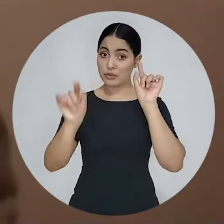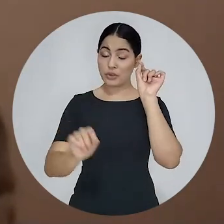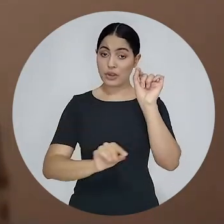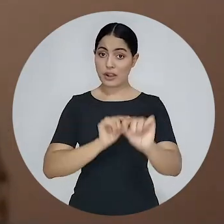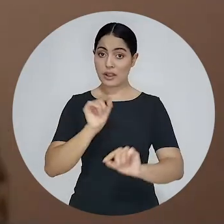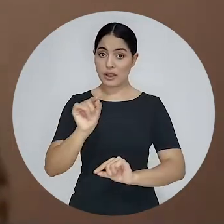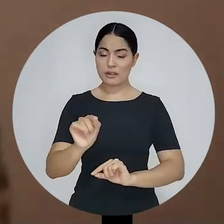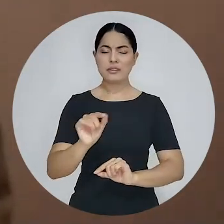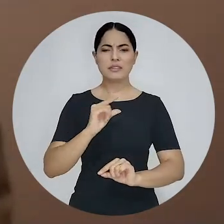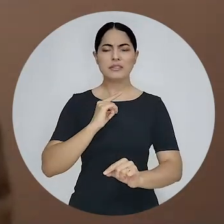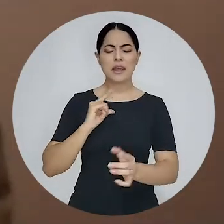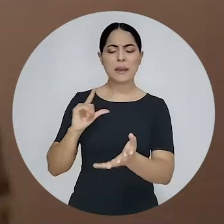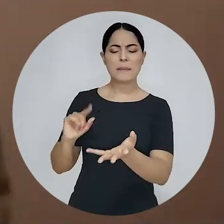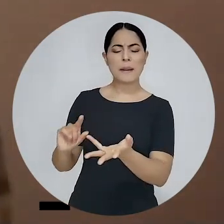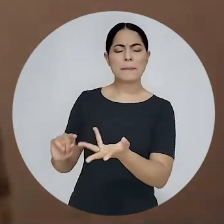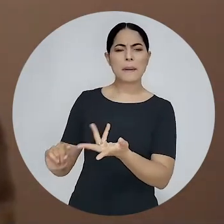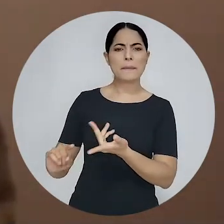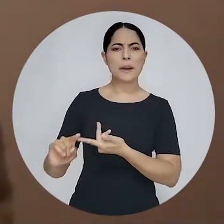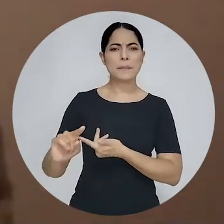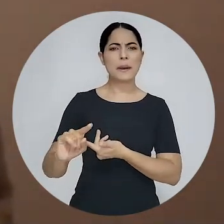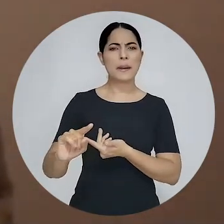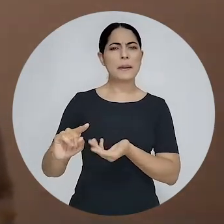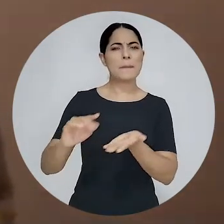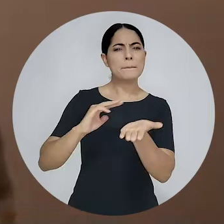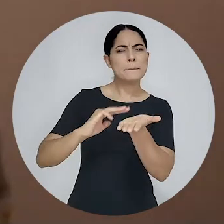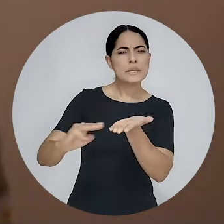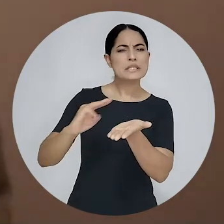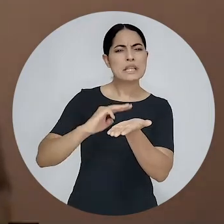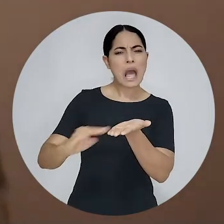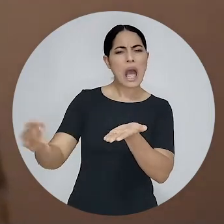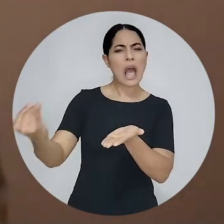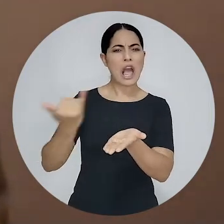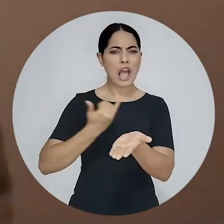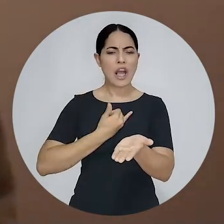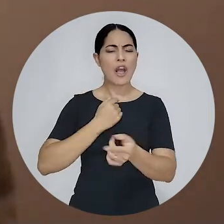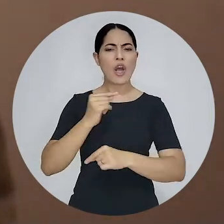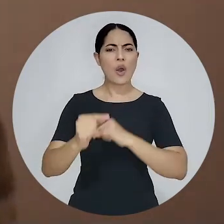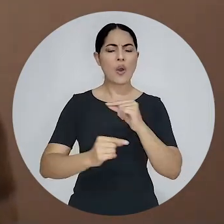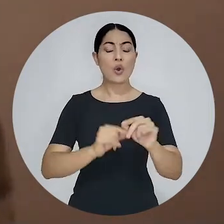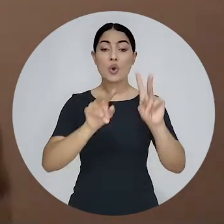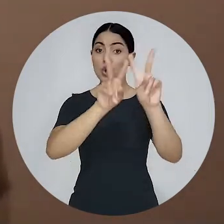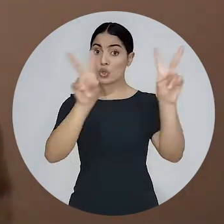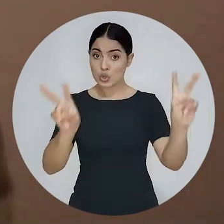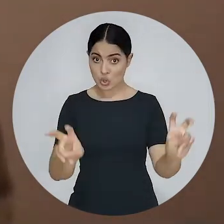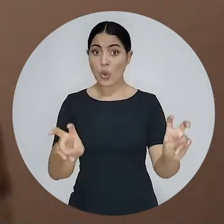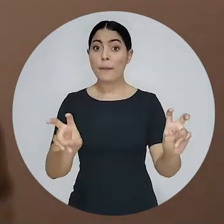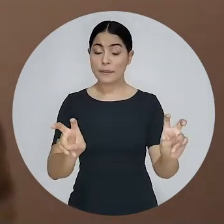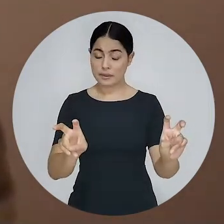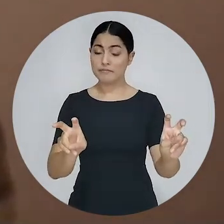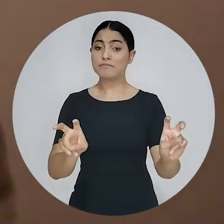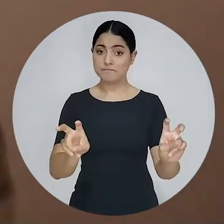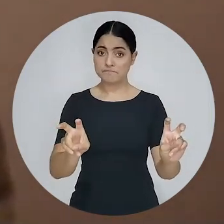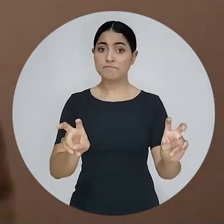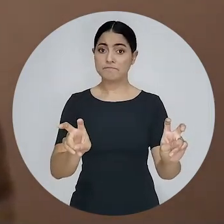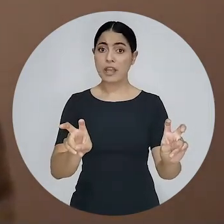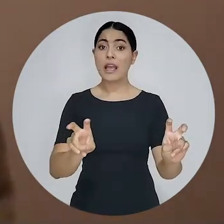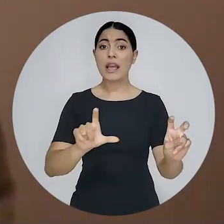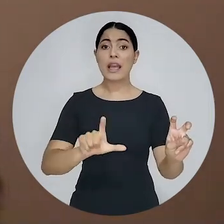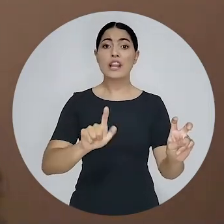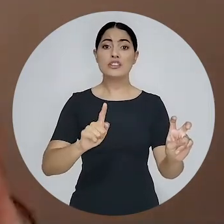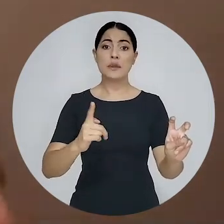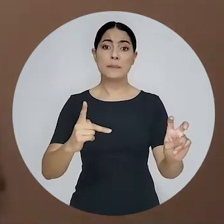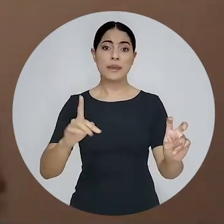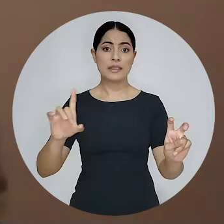que ficou claro, e as mensagens que eu tenho recebido, do que a ESA Nacional, a importância realmente da proteção de dados.